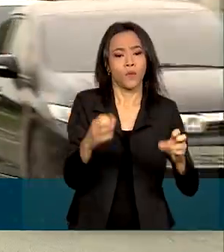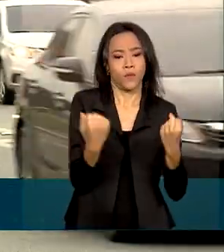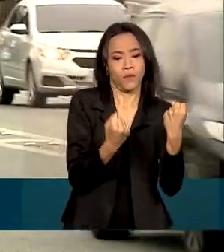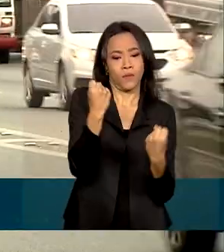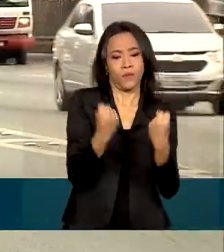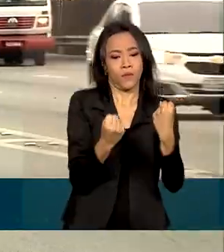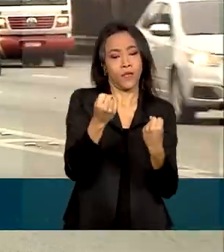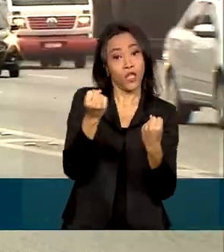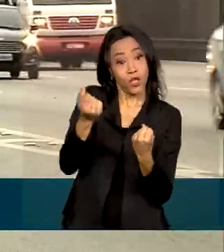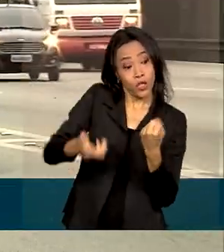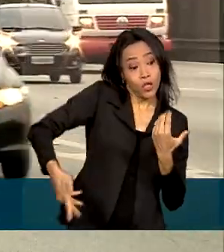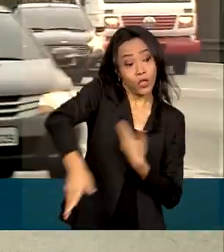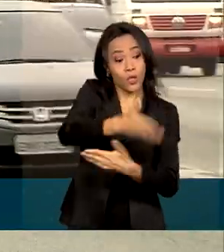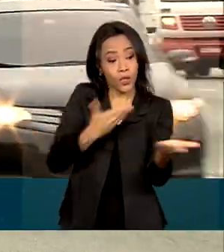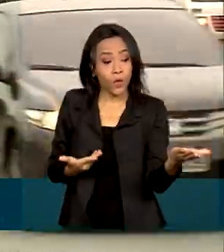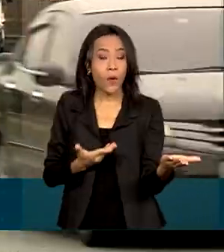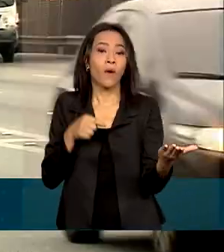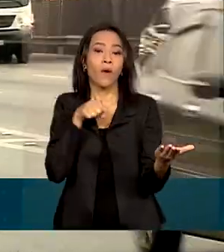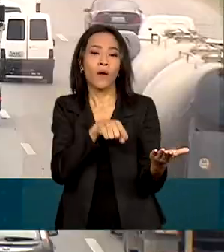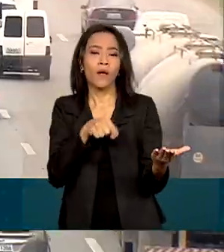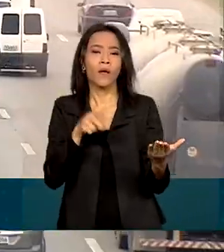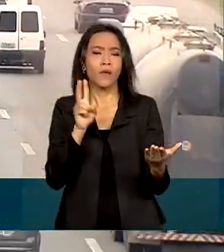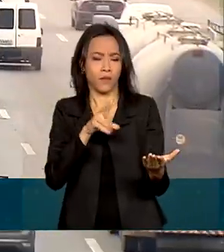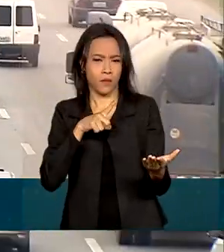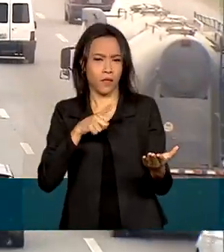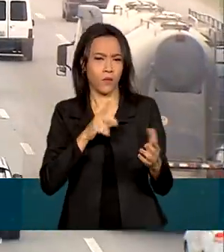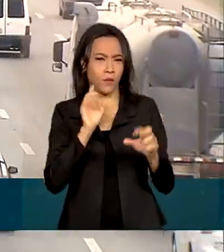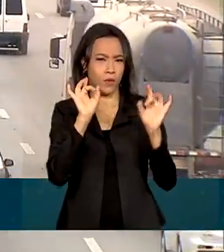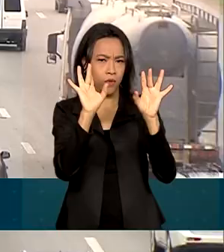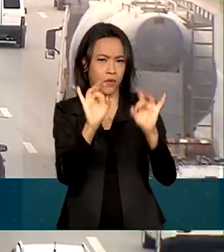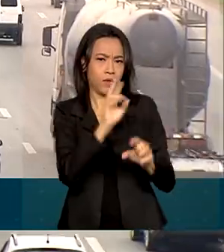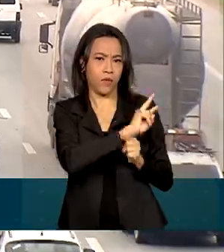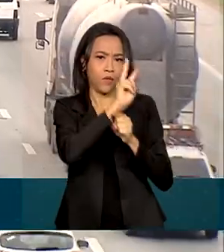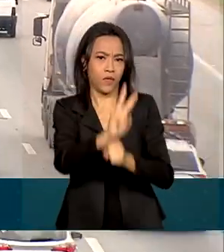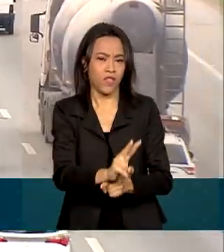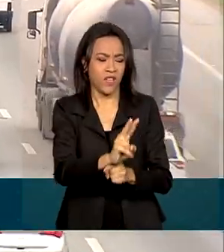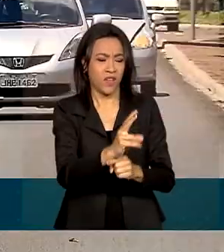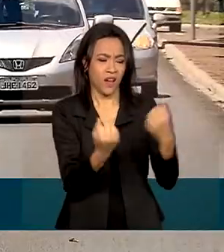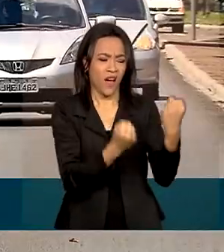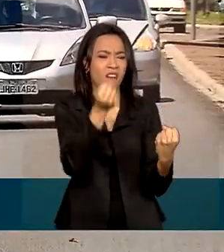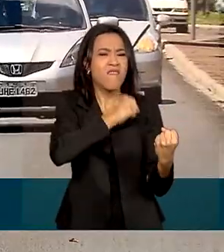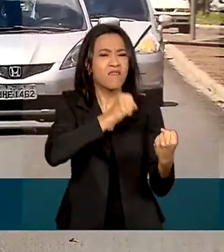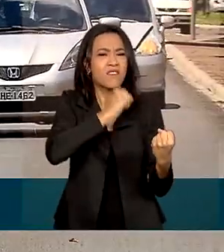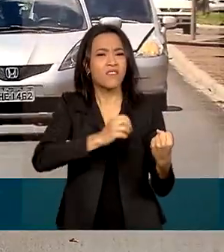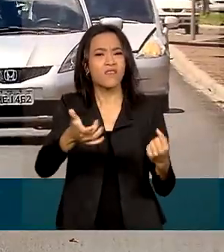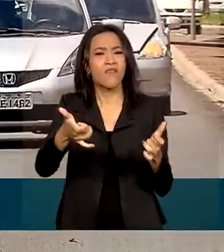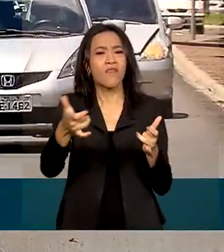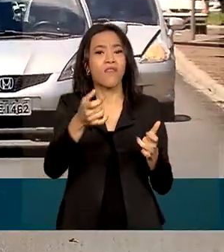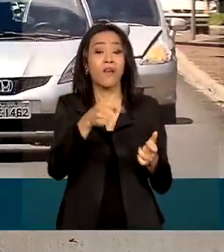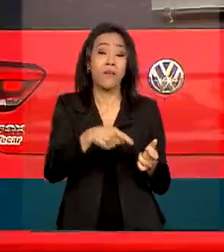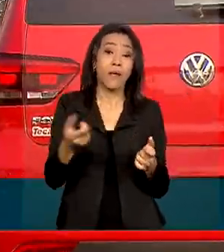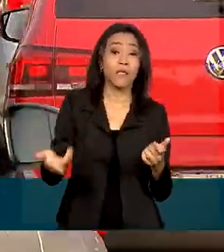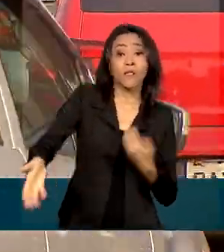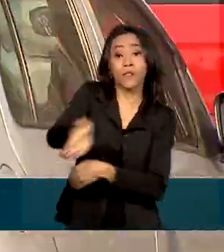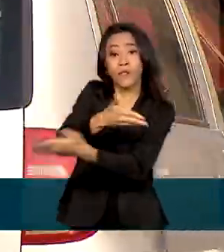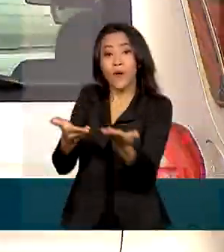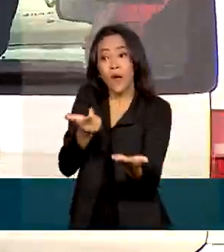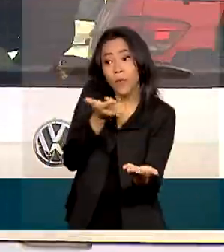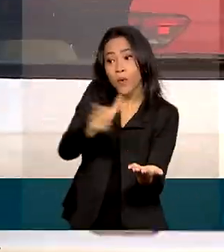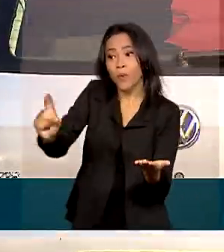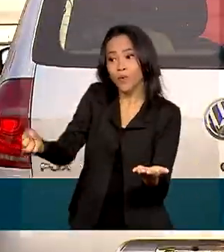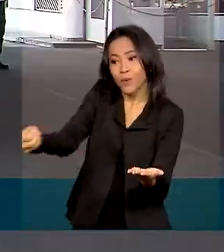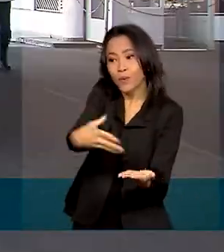incentiva a troca por meio de linhas de crédito de veículos antigos e poluentes por outros, mais modernos e